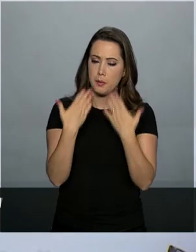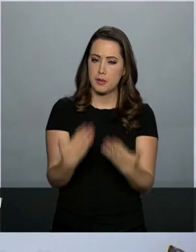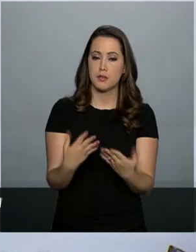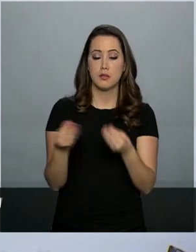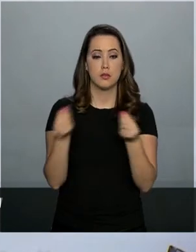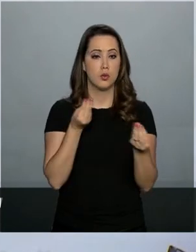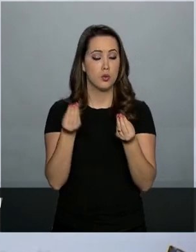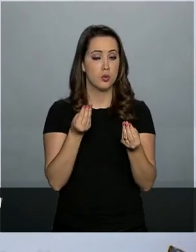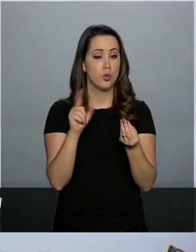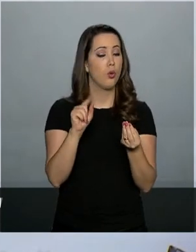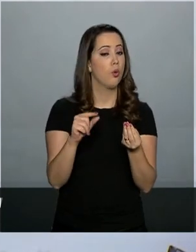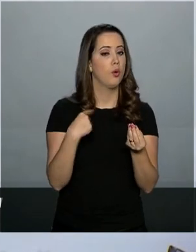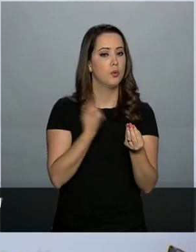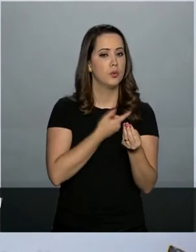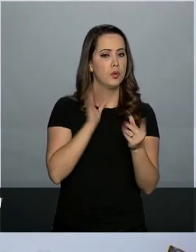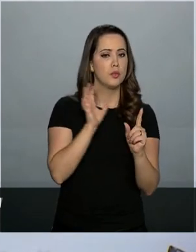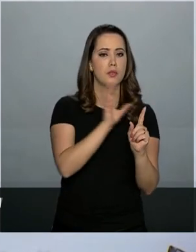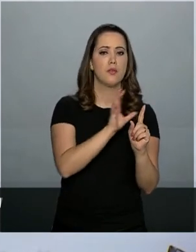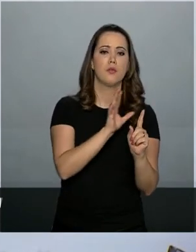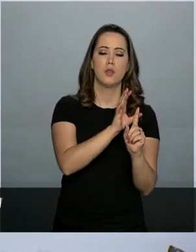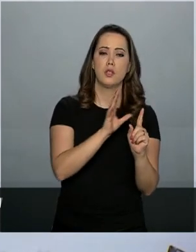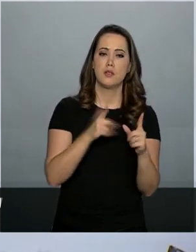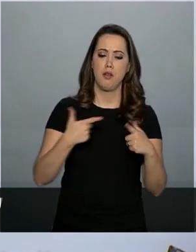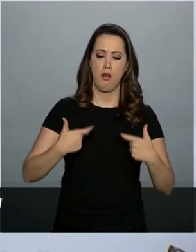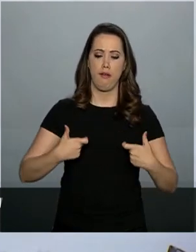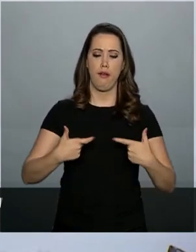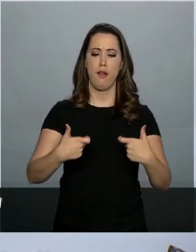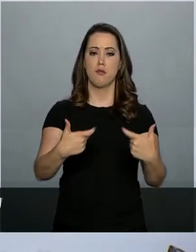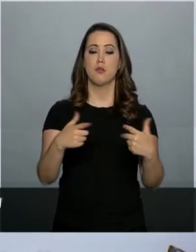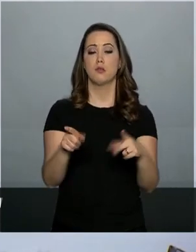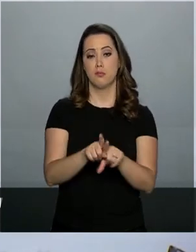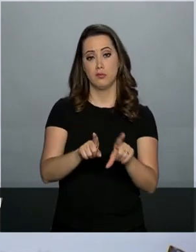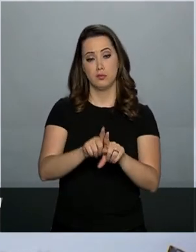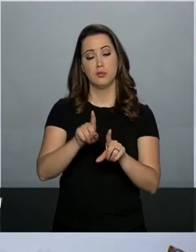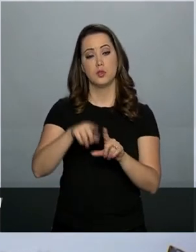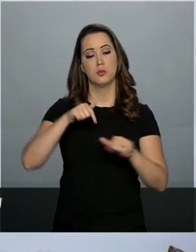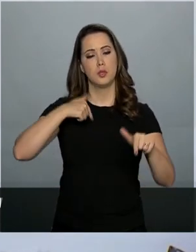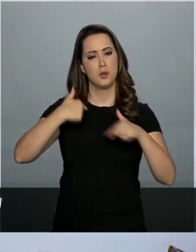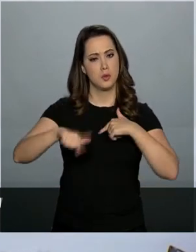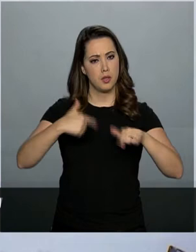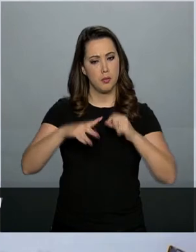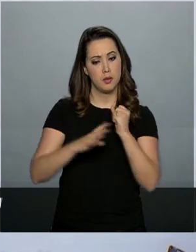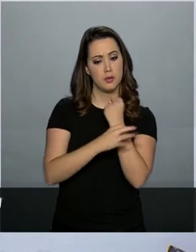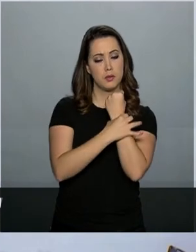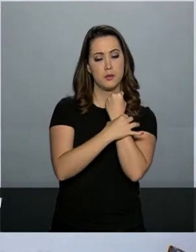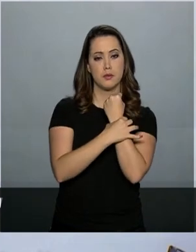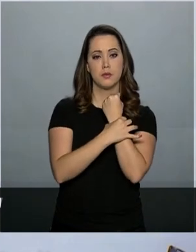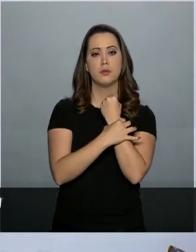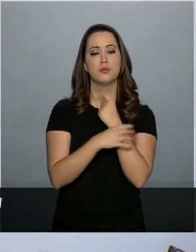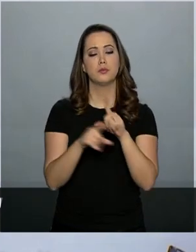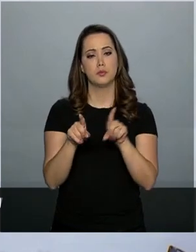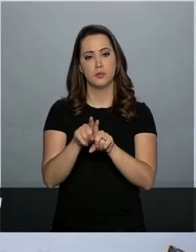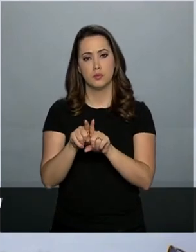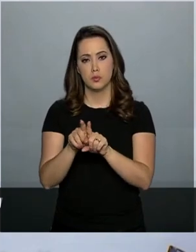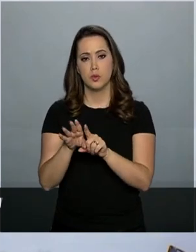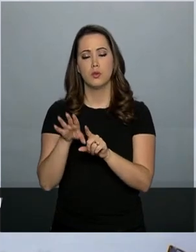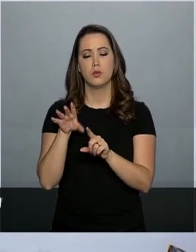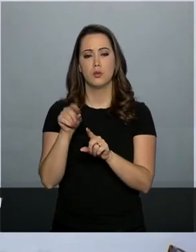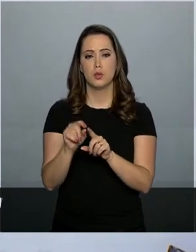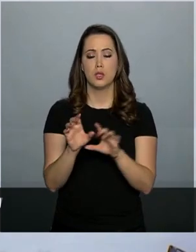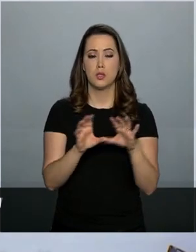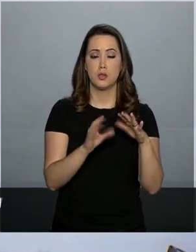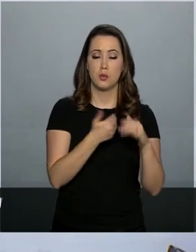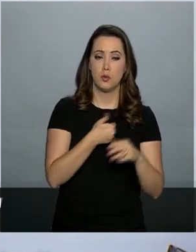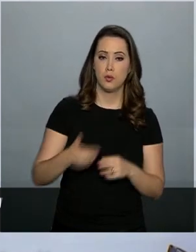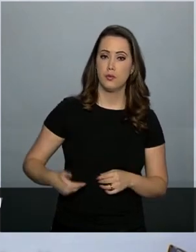meios que impactarão a arte da guerra e as atividades da segurança pública e corporativa.